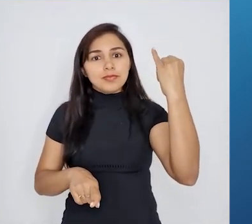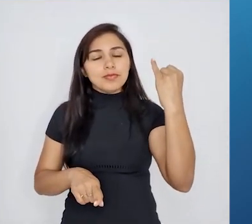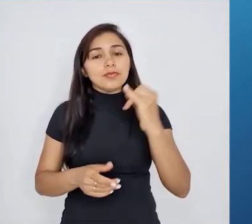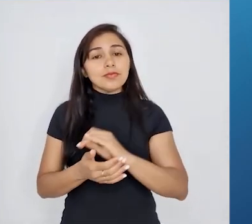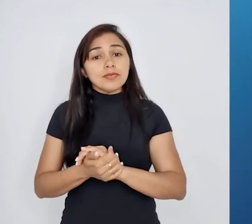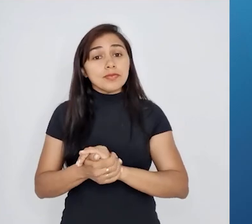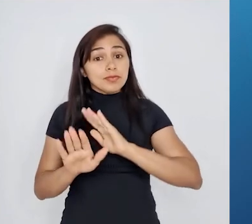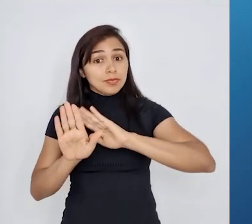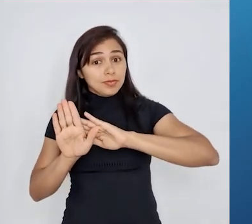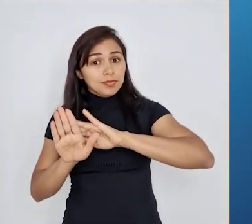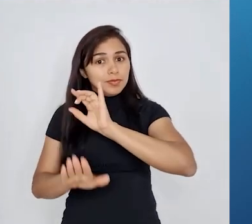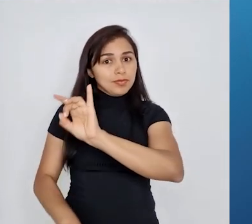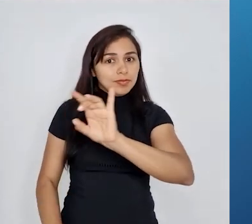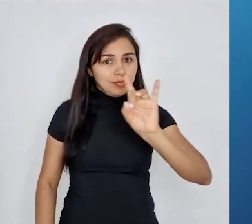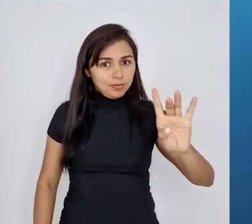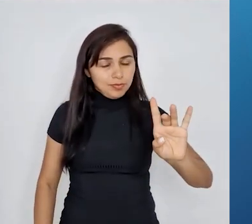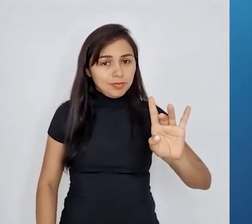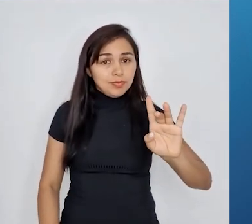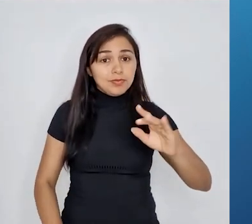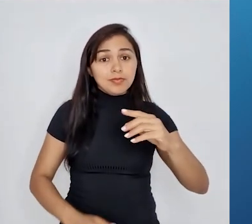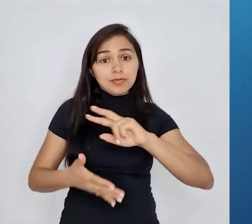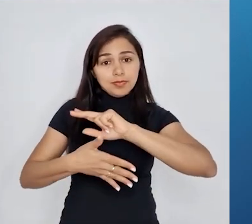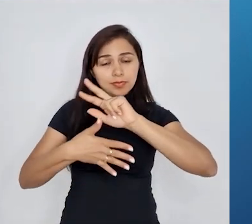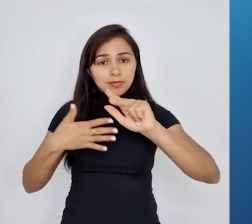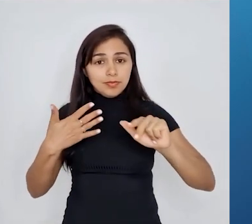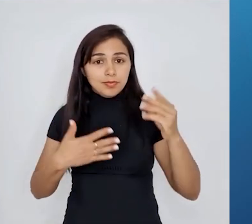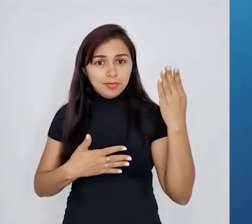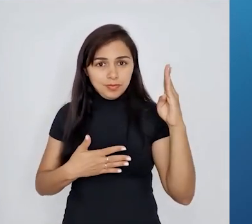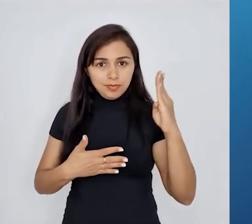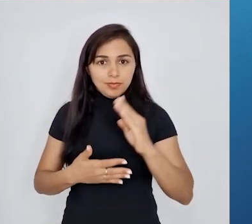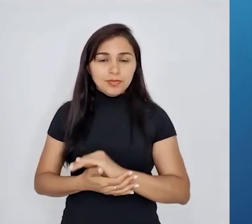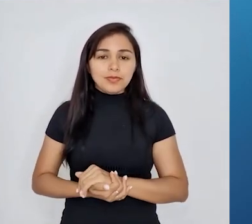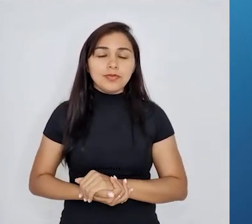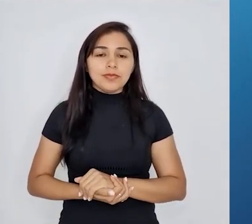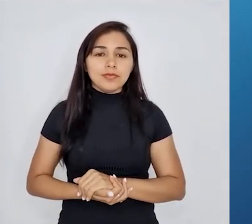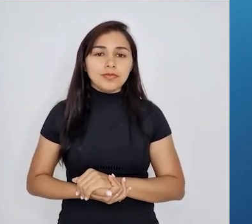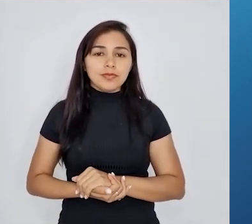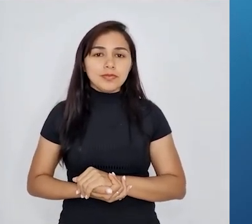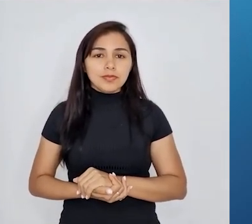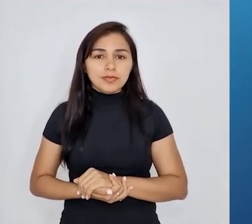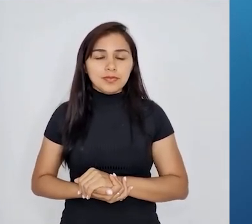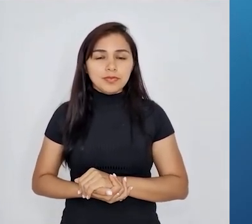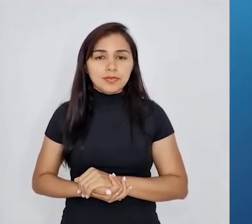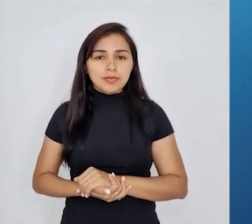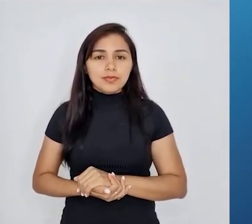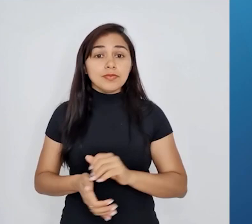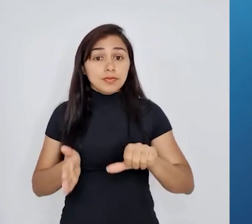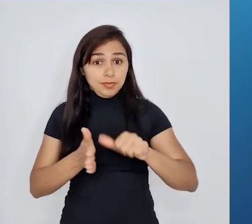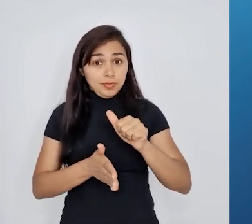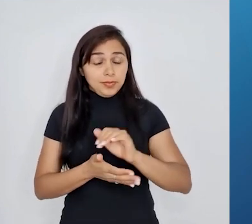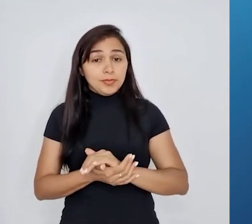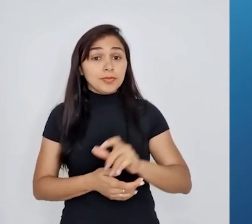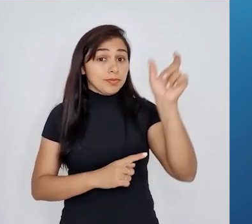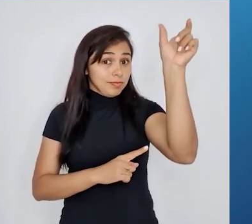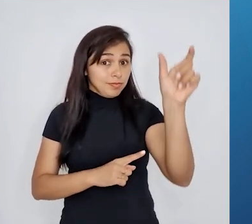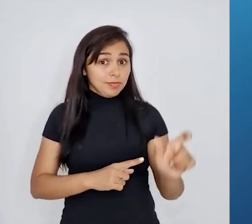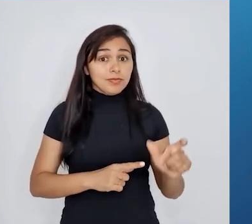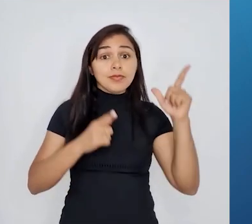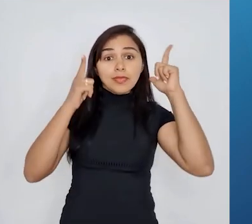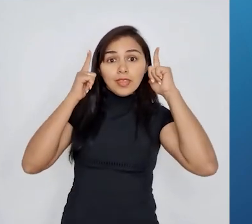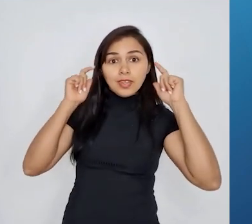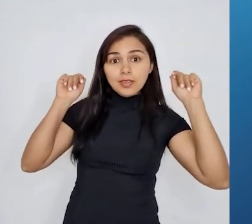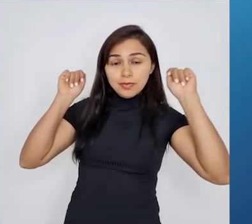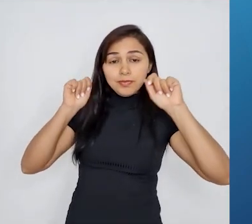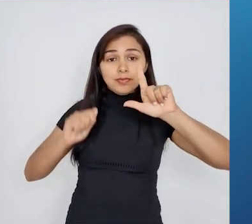biológica. Então vamos lá iniciar nossa aula. Primeiro, Lamarck. Lamarck tem um papel muito